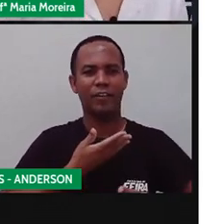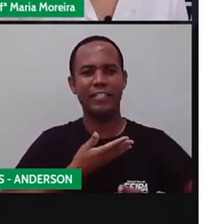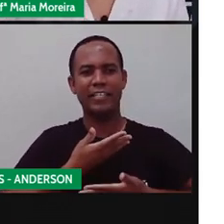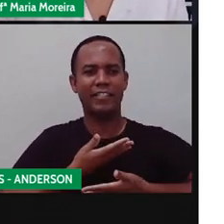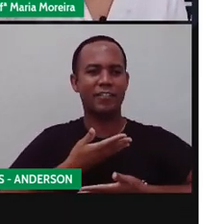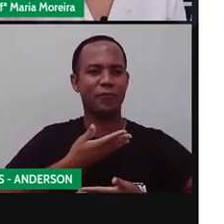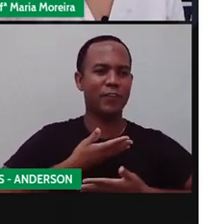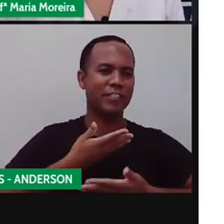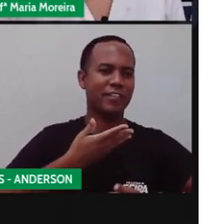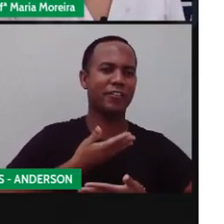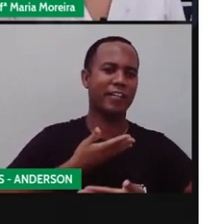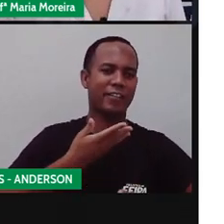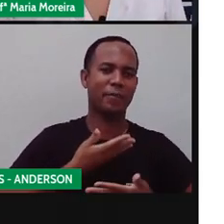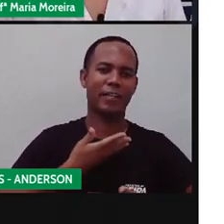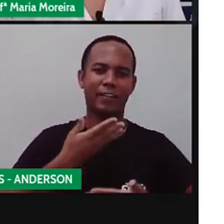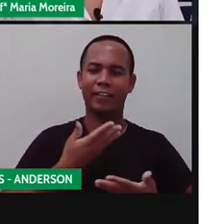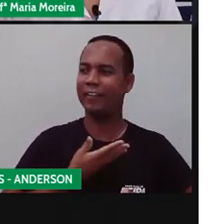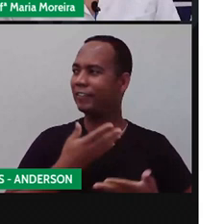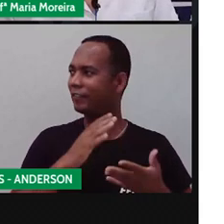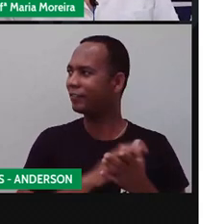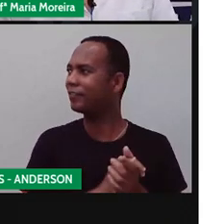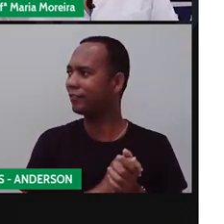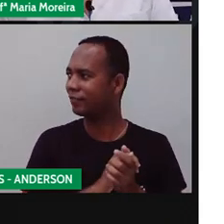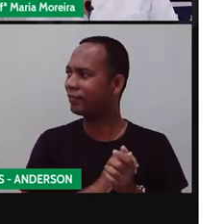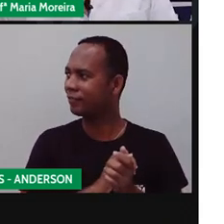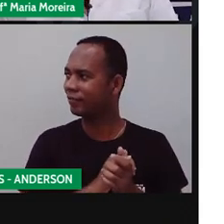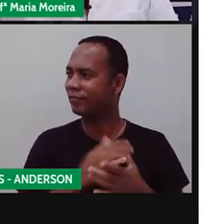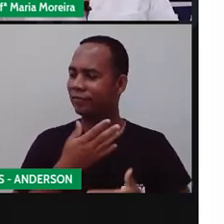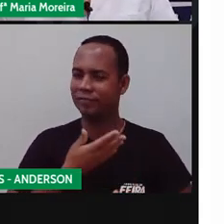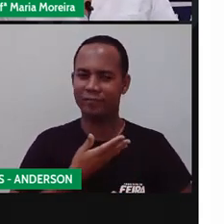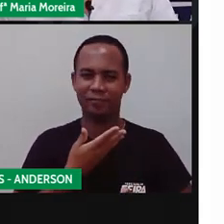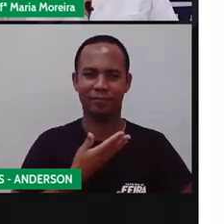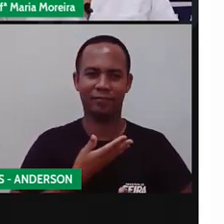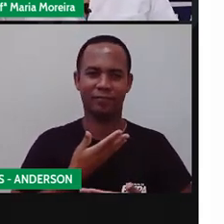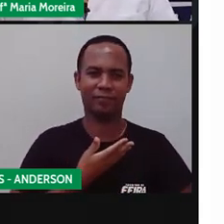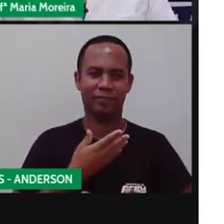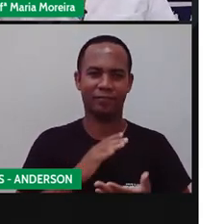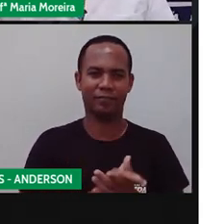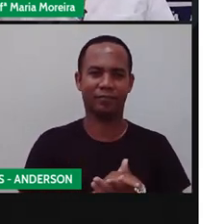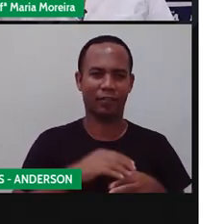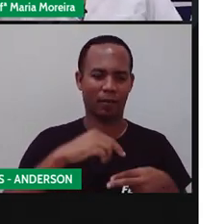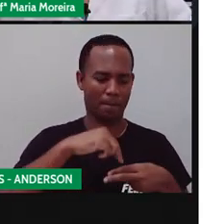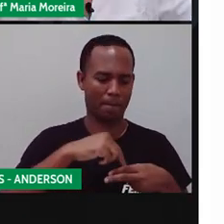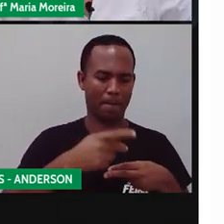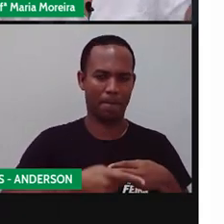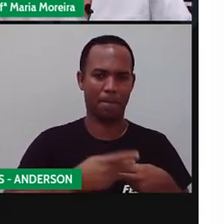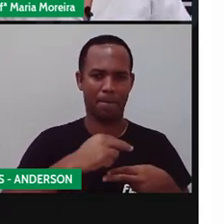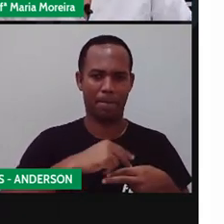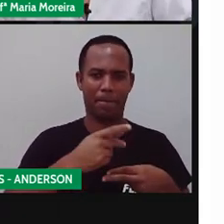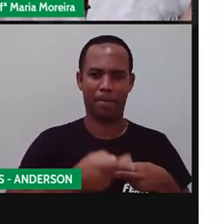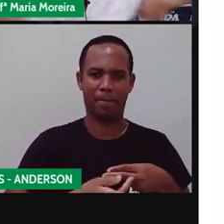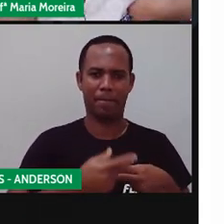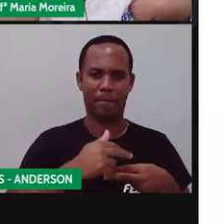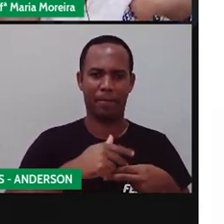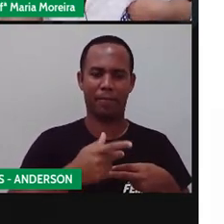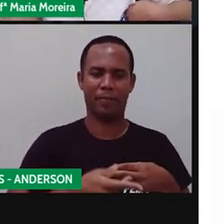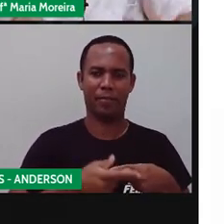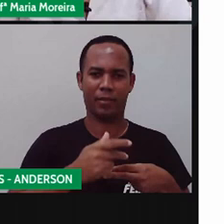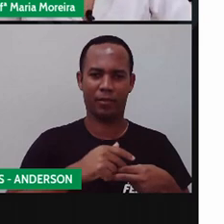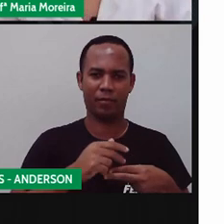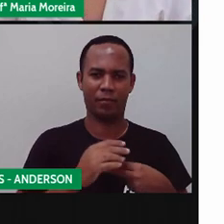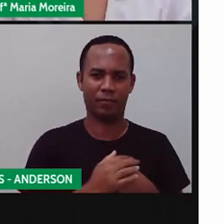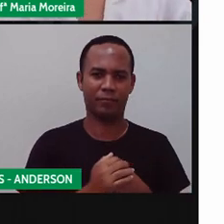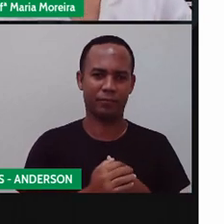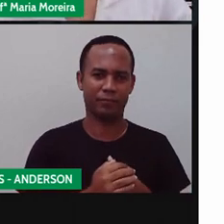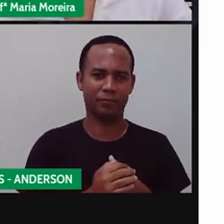local para local. Essa é, filho, elasticidade. Porque tu imagina você pular para conseguir pegar o elástico que está aqui no busto?